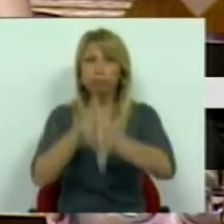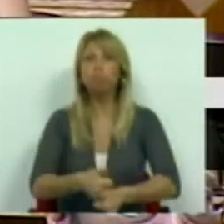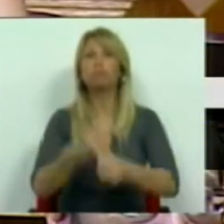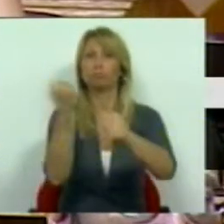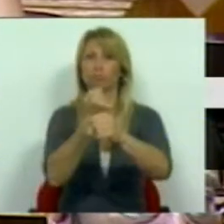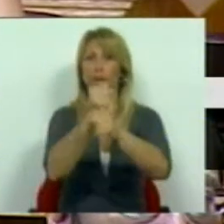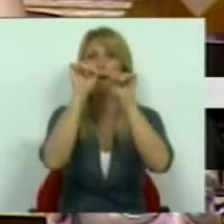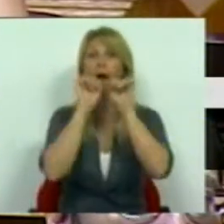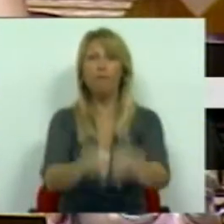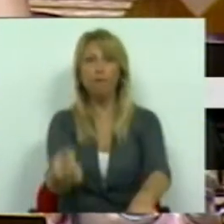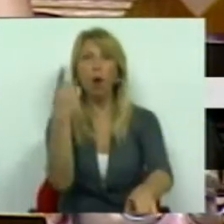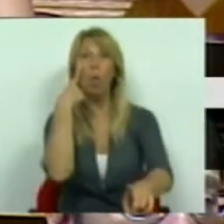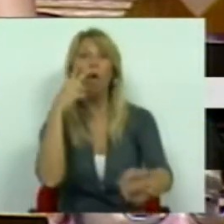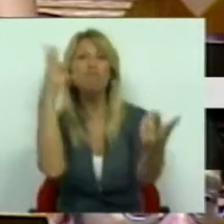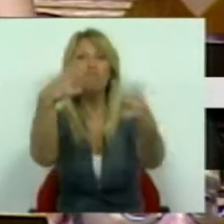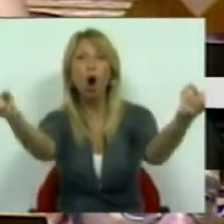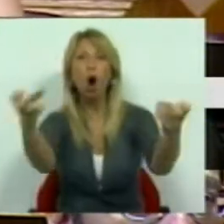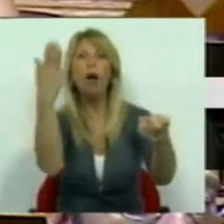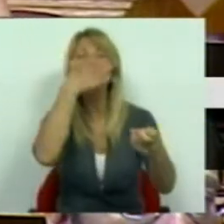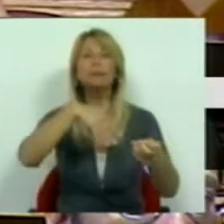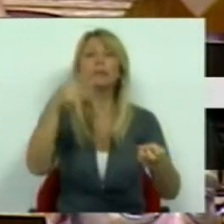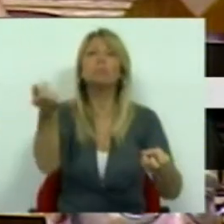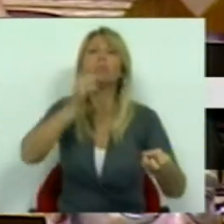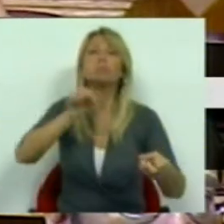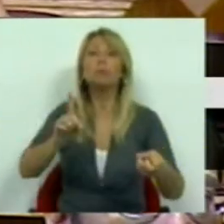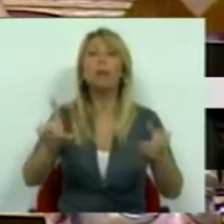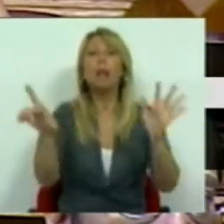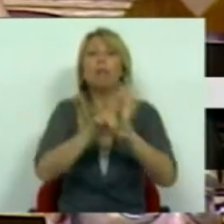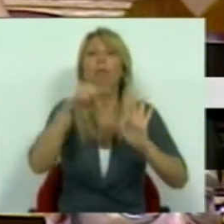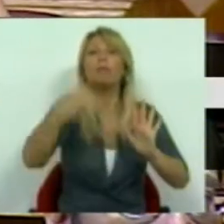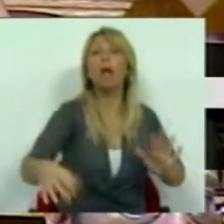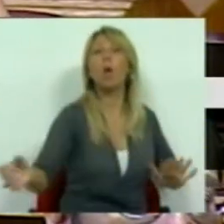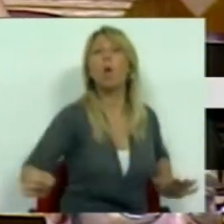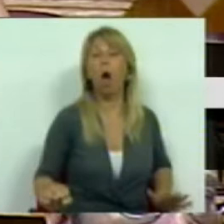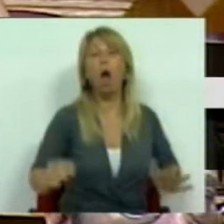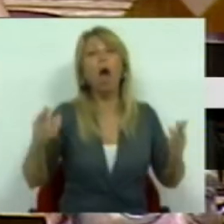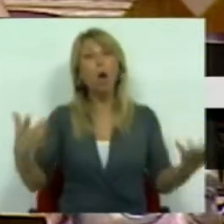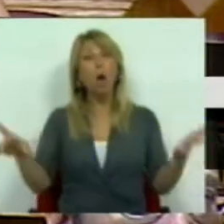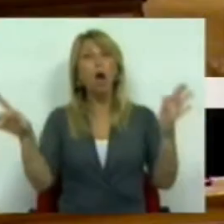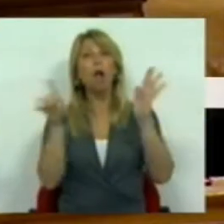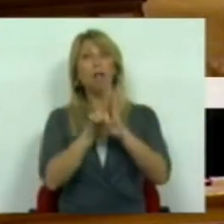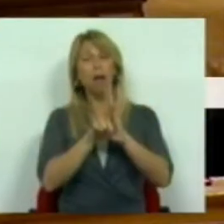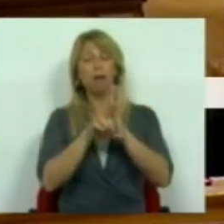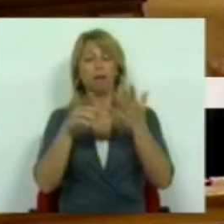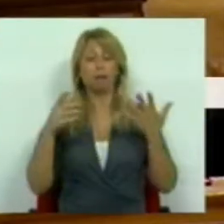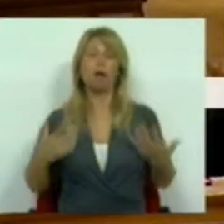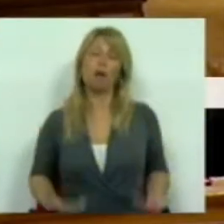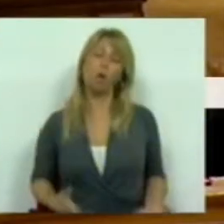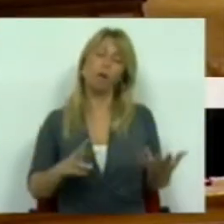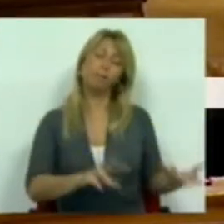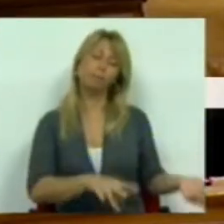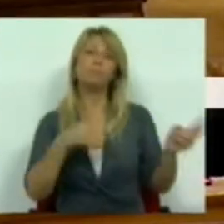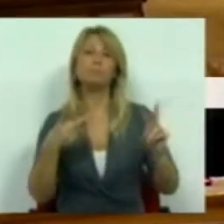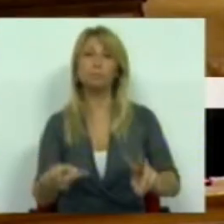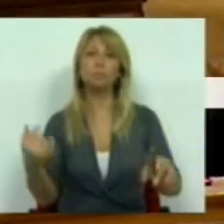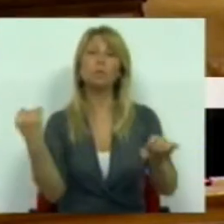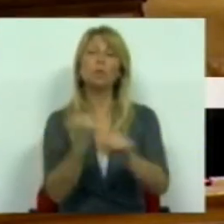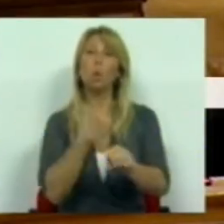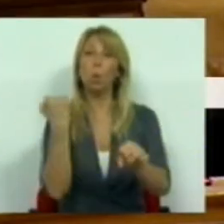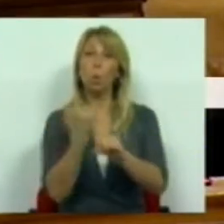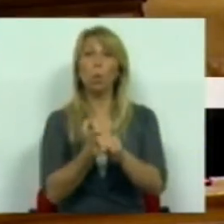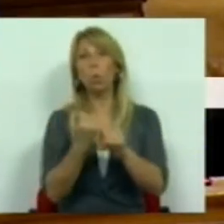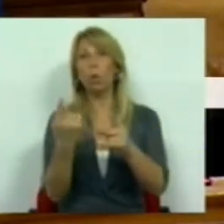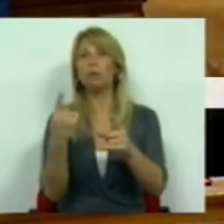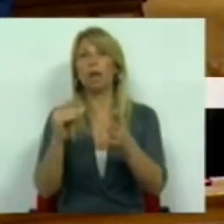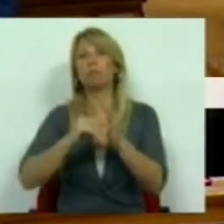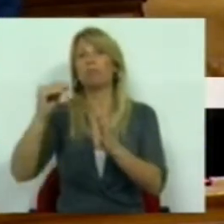detectar a ilegalidade. Sra. Deputada, ao abrigo da lei atual, converter o contrato em contrato de trabalho. Agora,